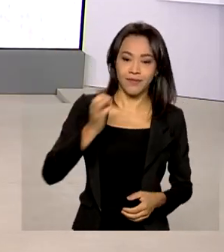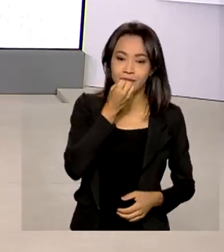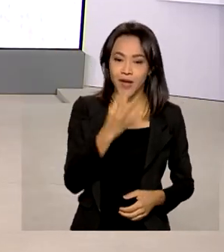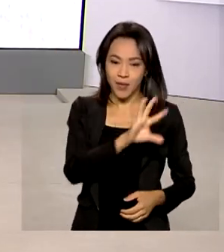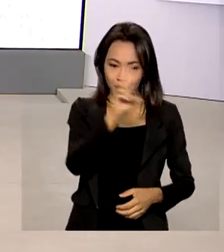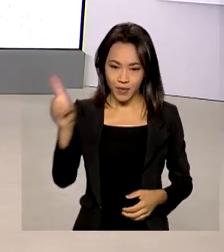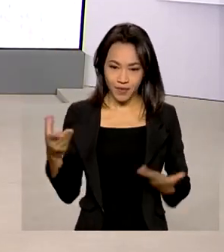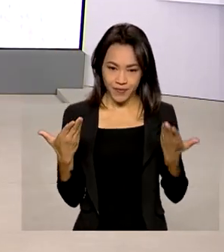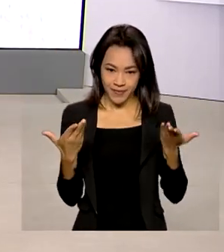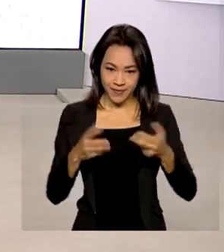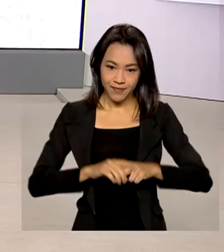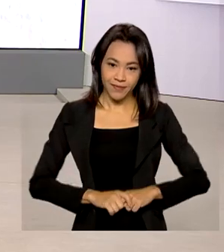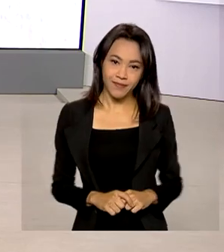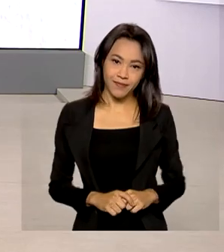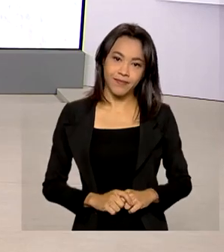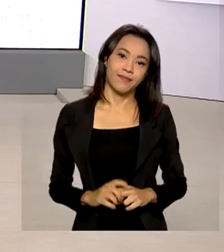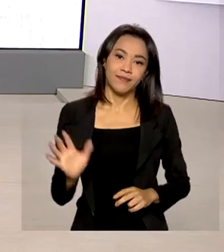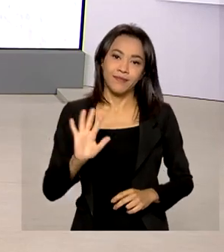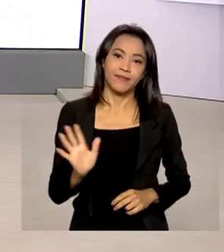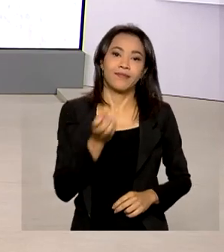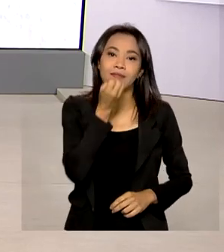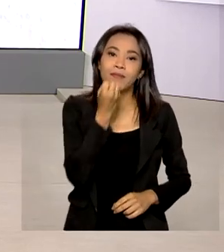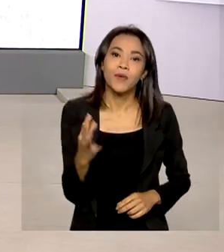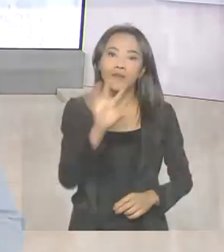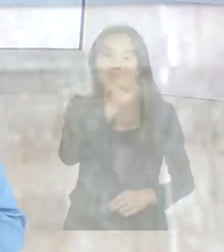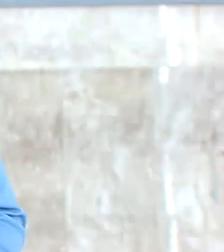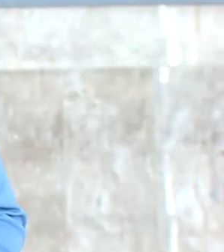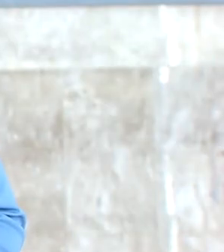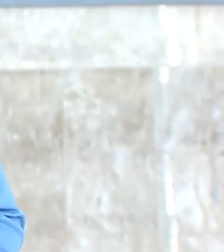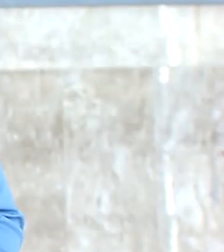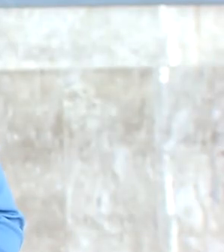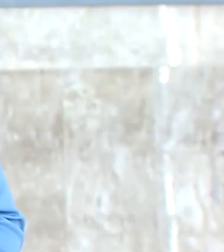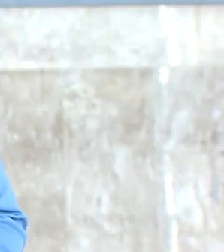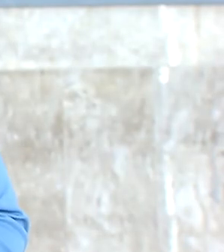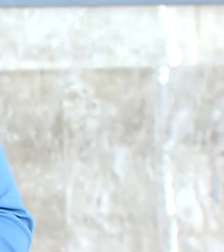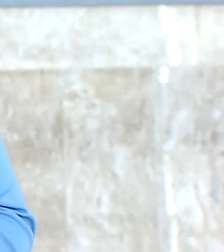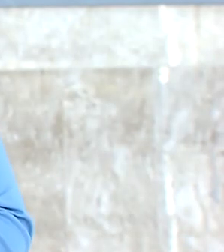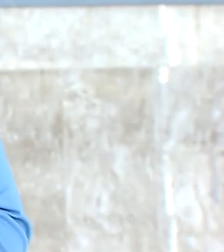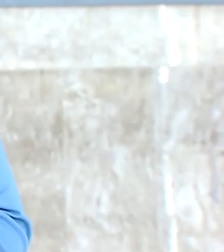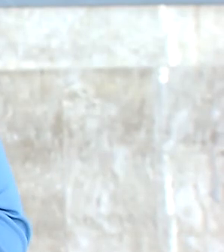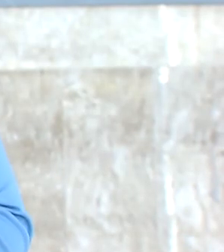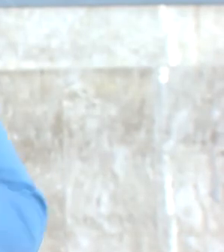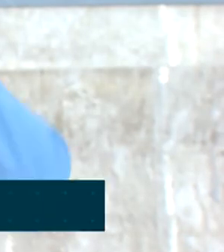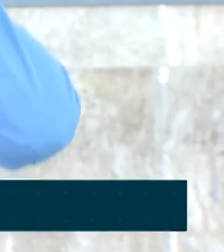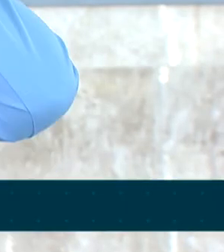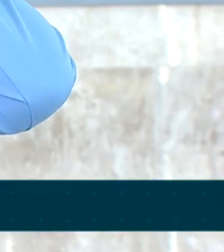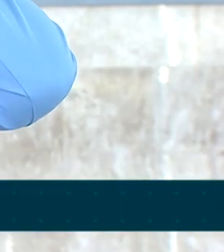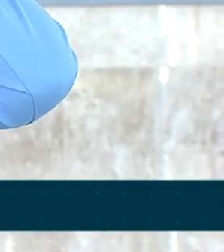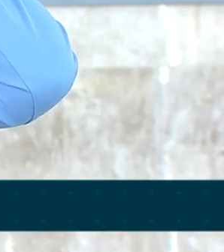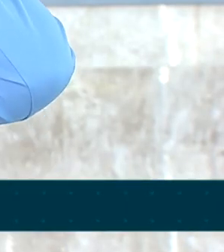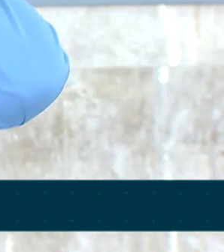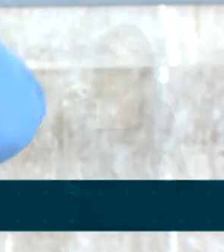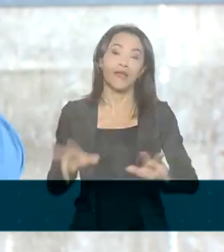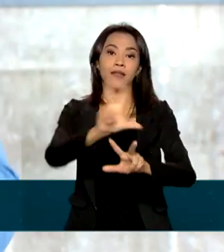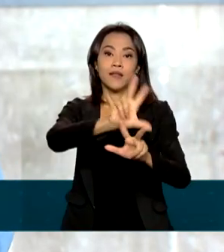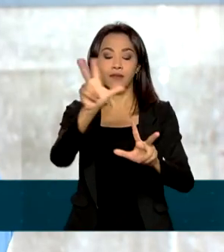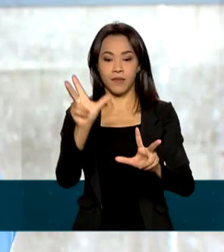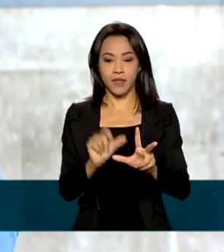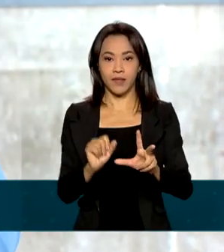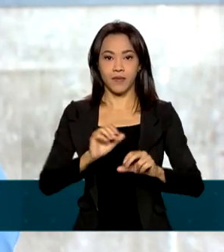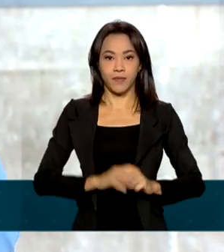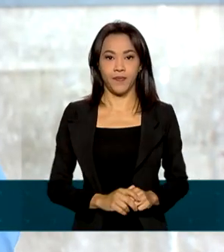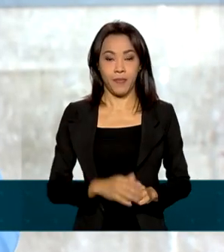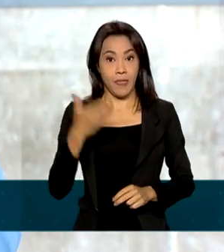bom dia para você. Oi, Luciana, bom dia para você e para todos que nos acompanham aqui pela TV Brasil. Olha, Luciana,